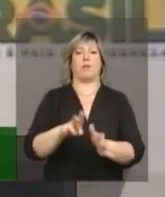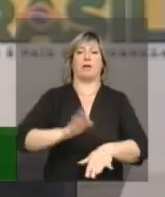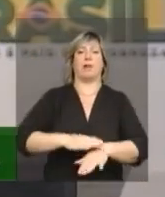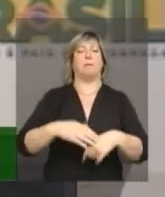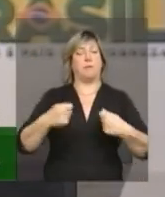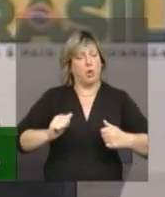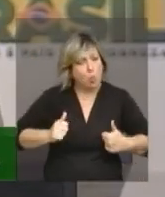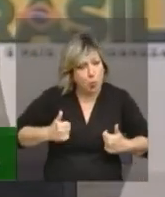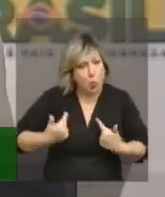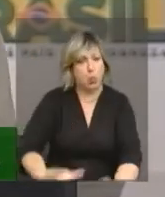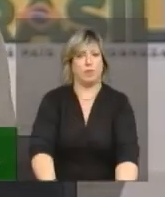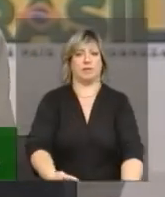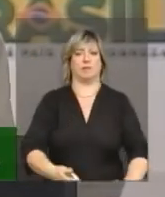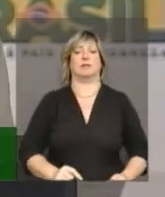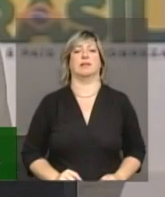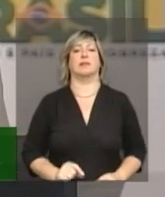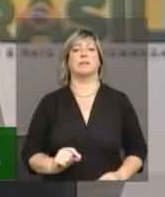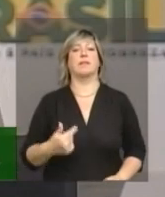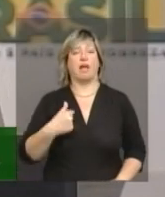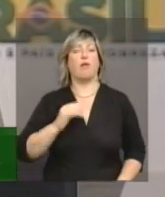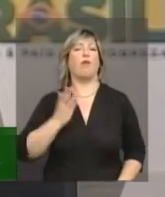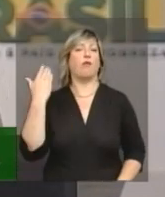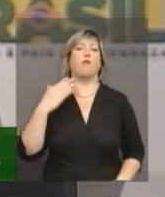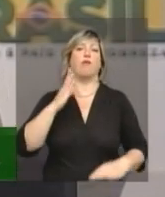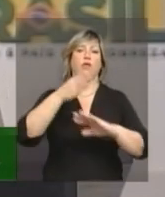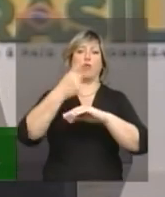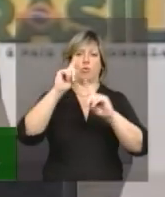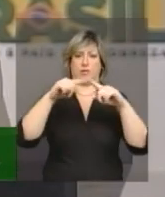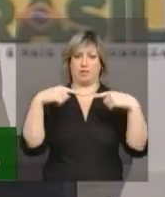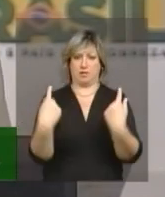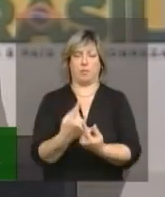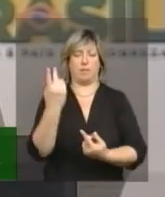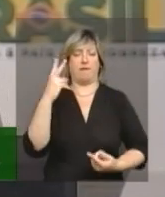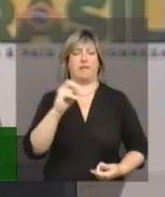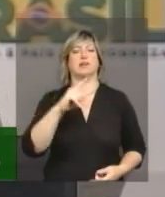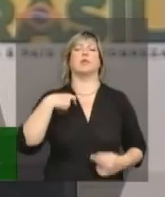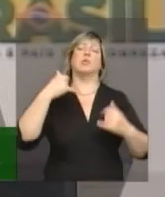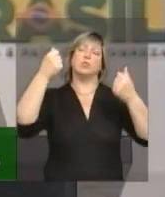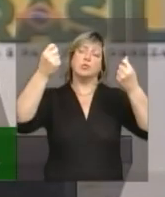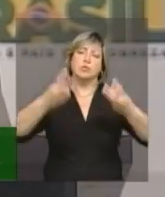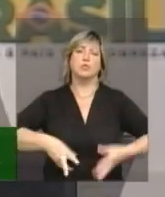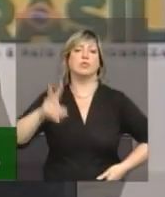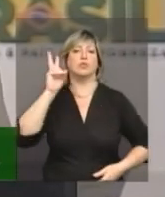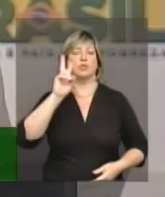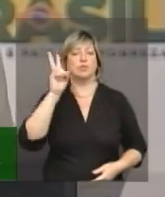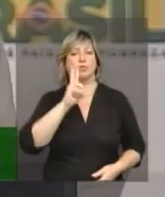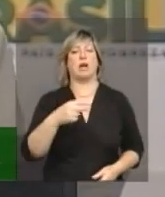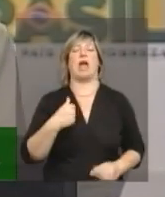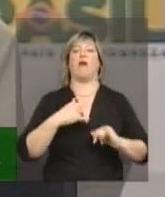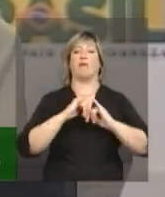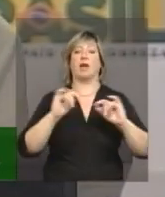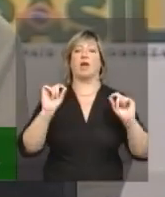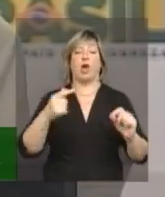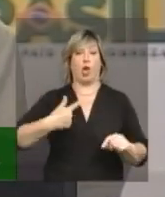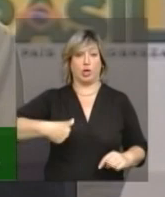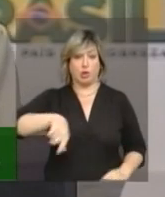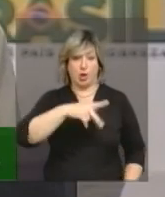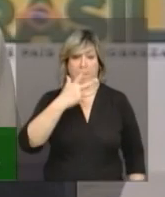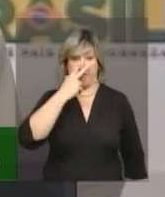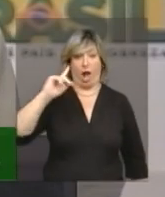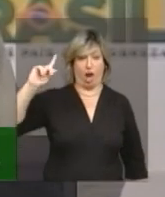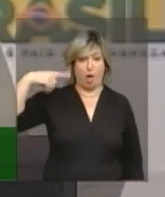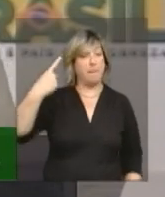E até eu fui no evento uma vez e contei a nossa história. E aí eu falei que nós somos loucas porque nós